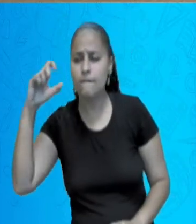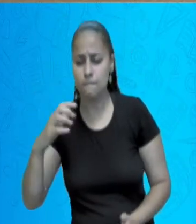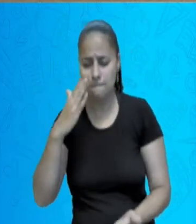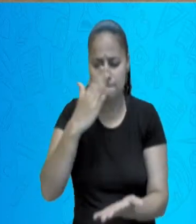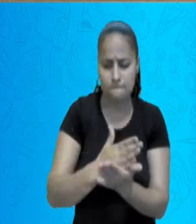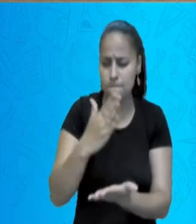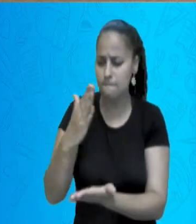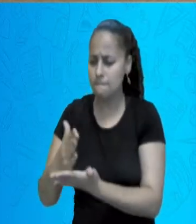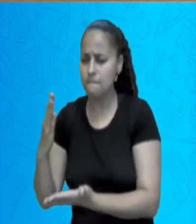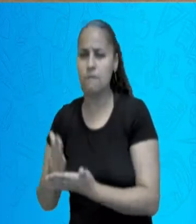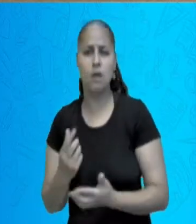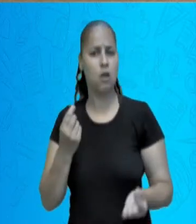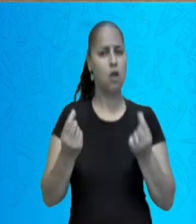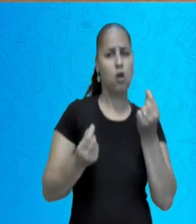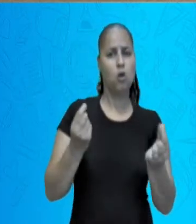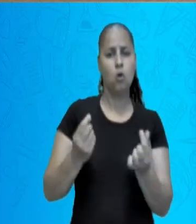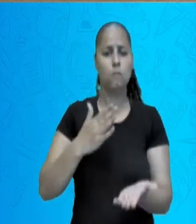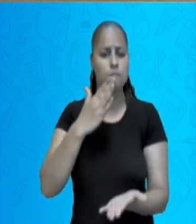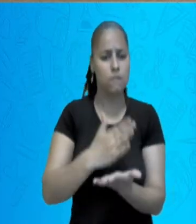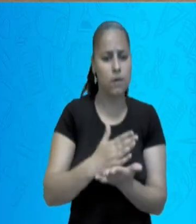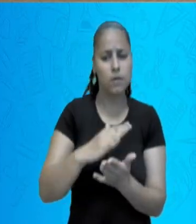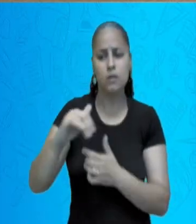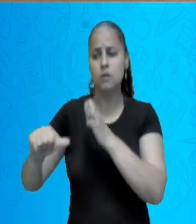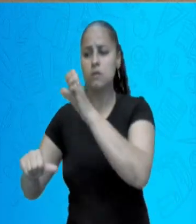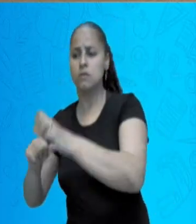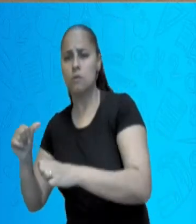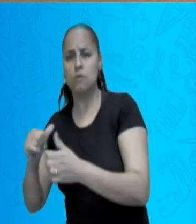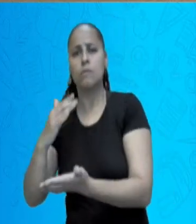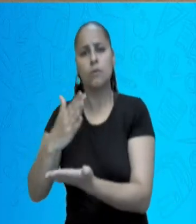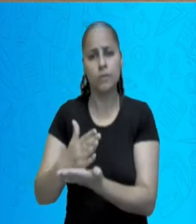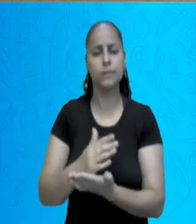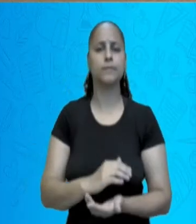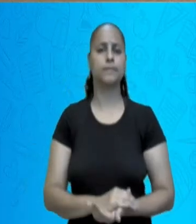momento, como que era e como aconteceu.